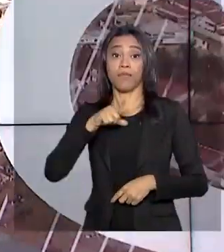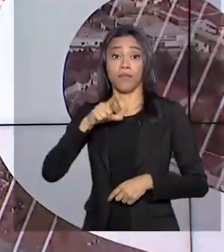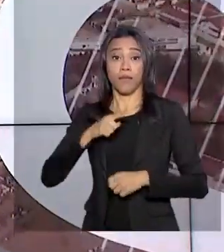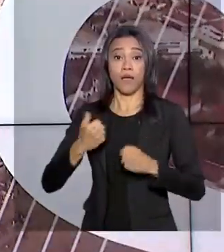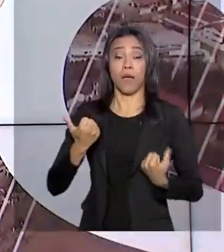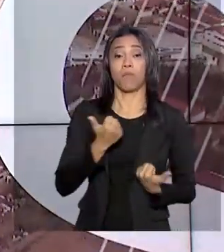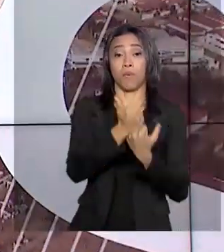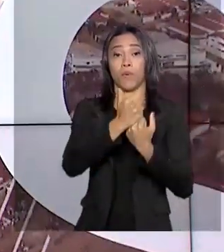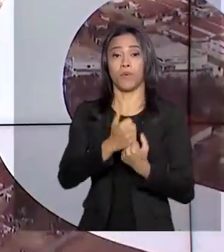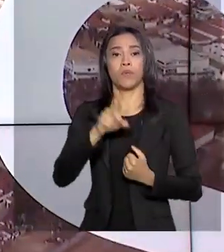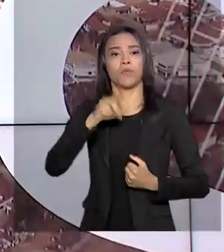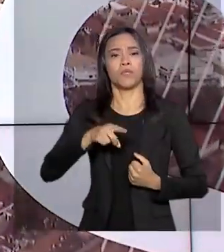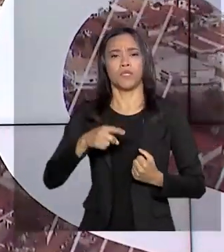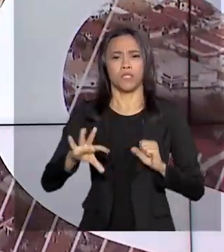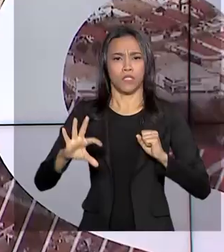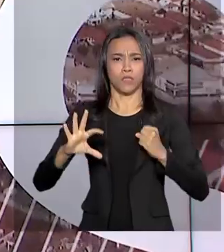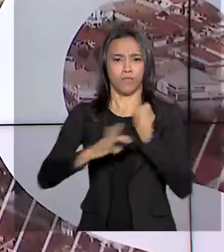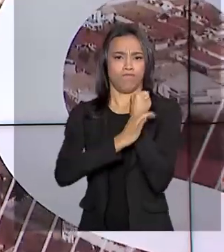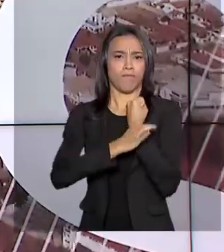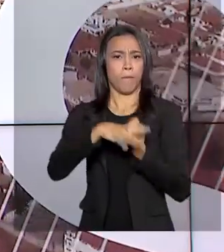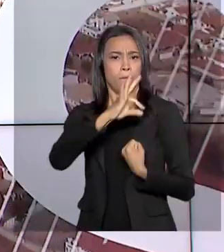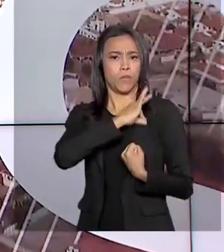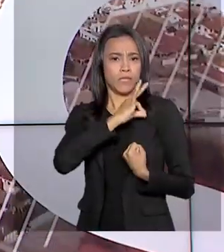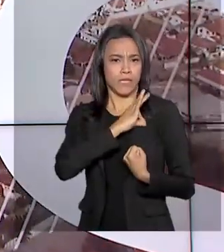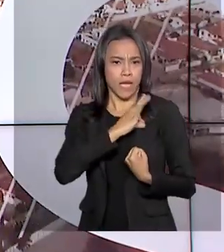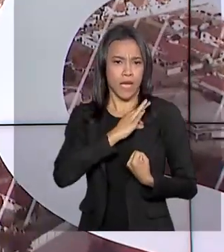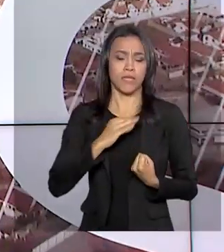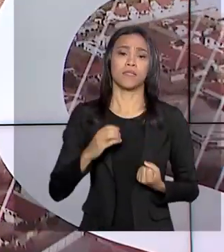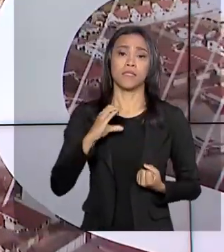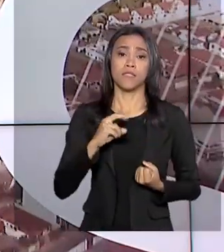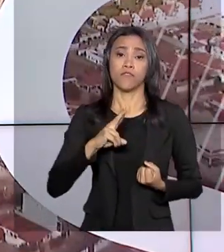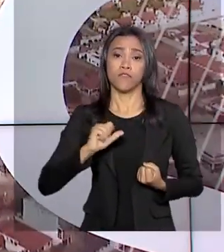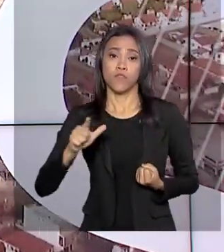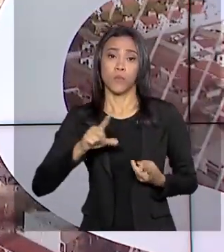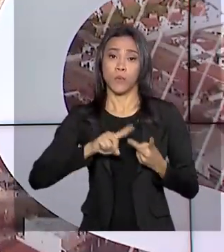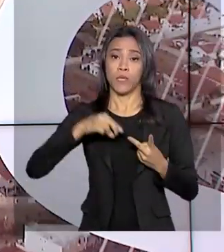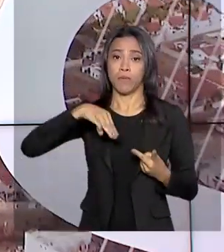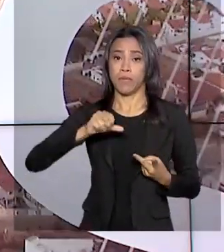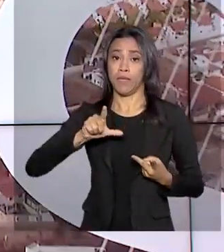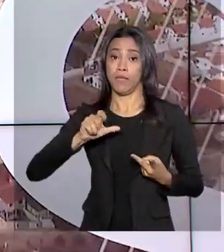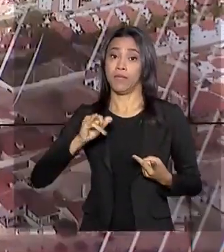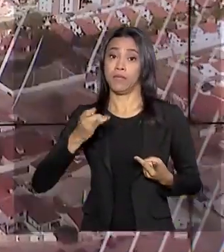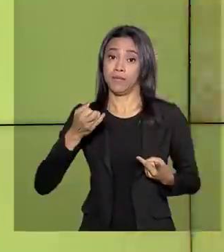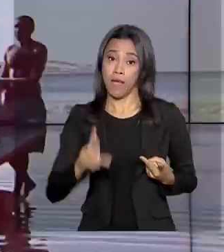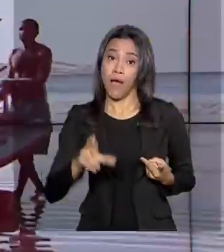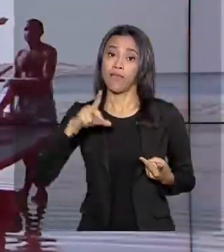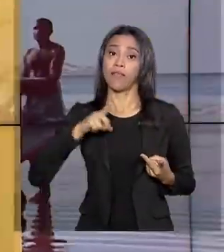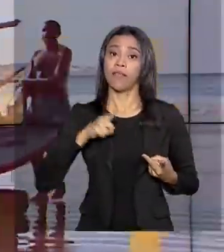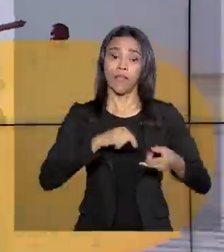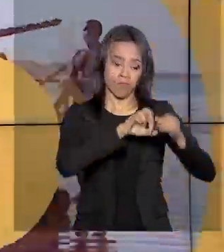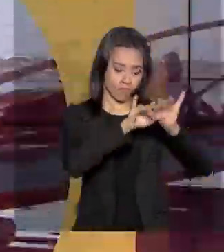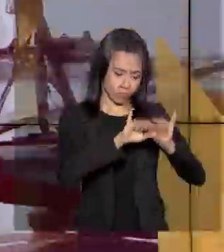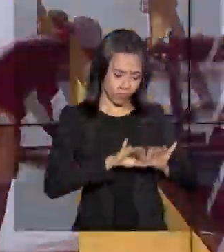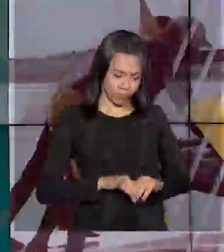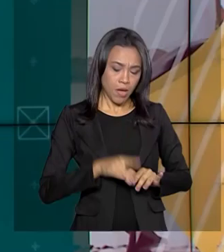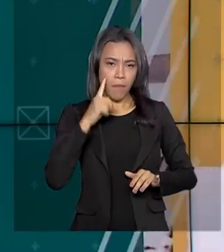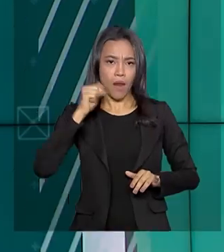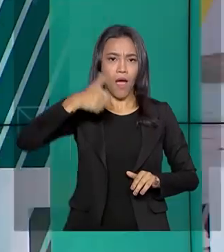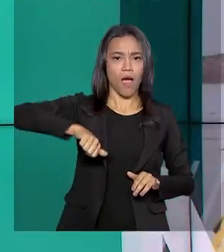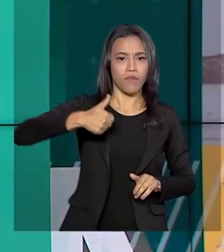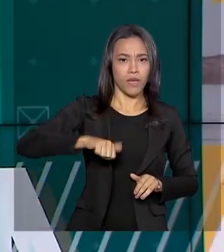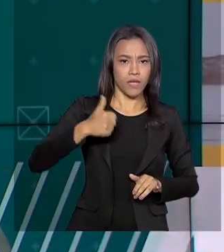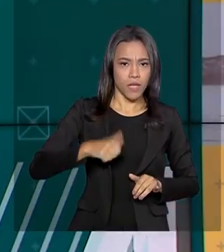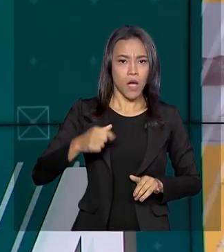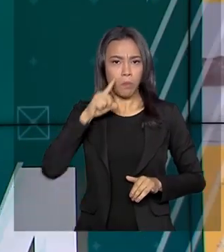pública. A partir de agora, policiais civis e militares podem contar com uma espécie de formulário para avaliar os riscos